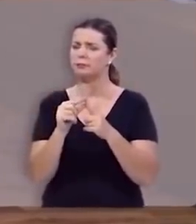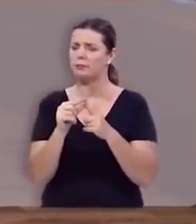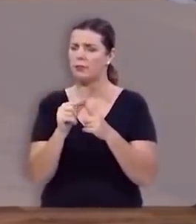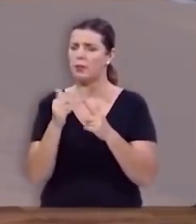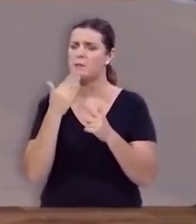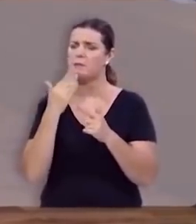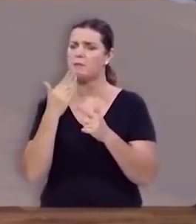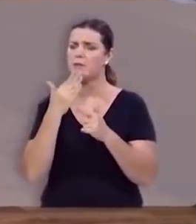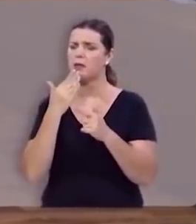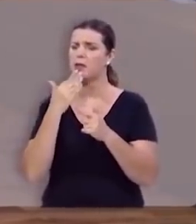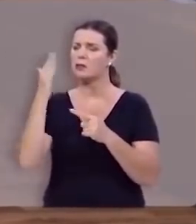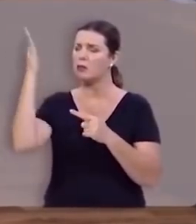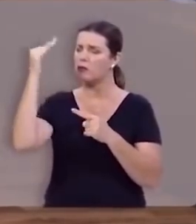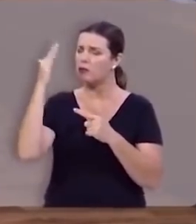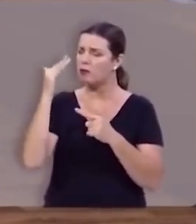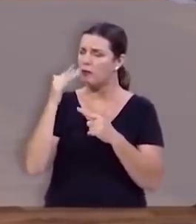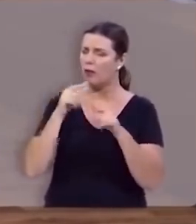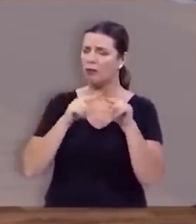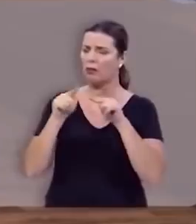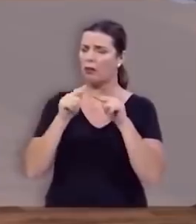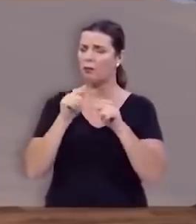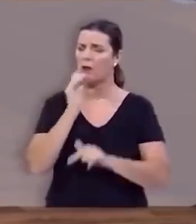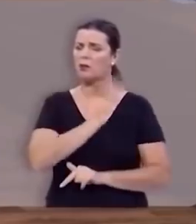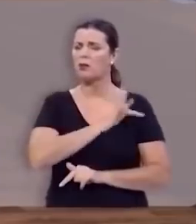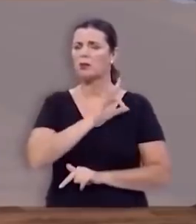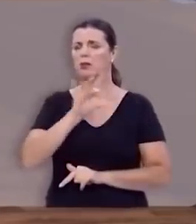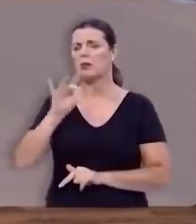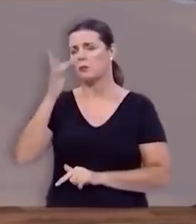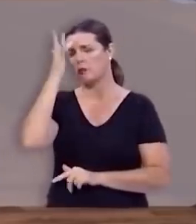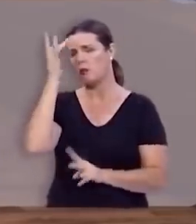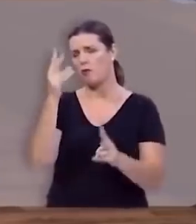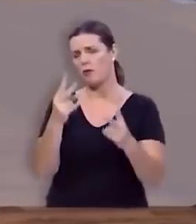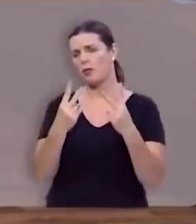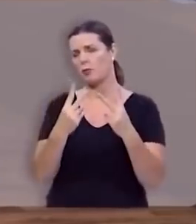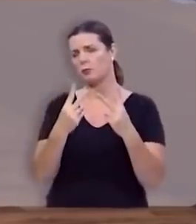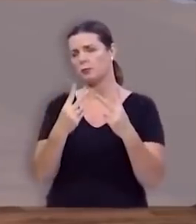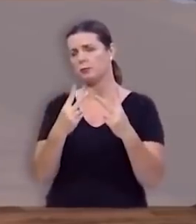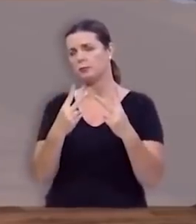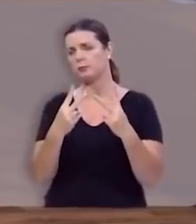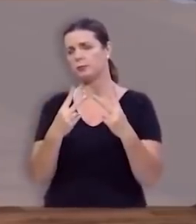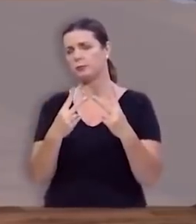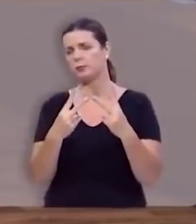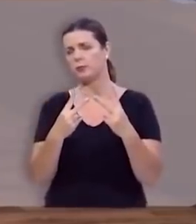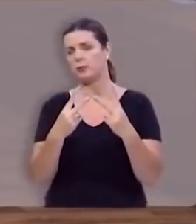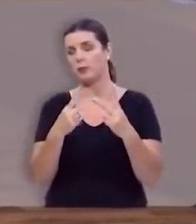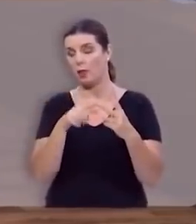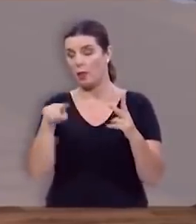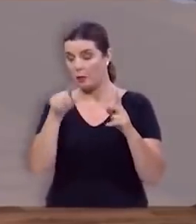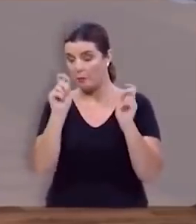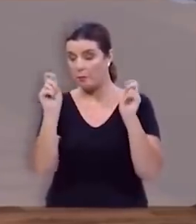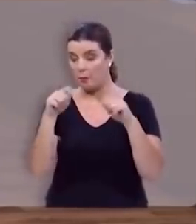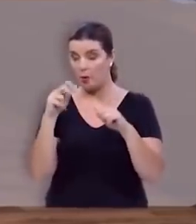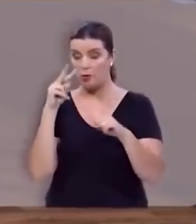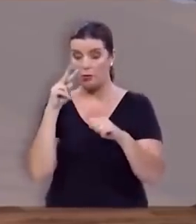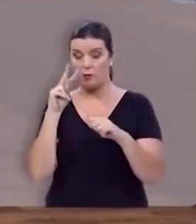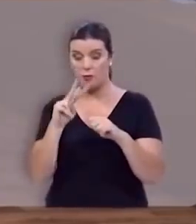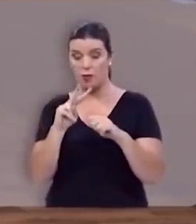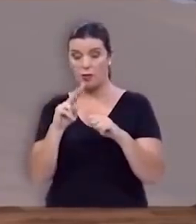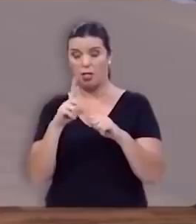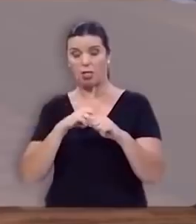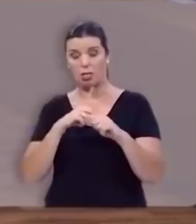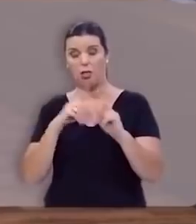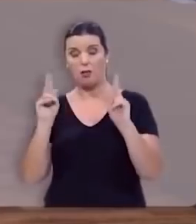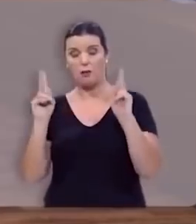e eu te peço que tu apliques esta palavra ao coração daqueles que estão nos assistindo, para que eles tenham vitória